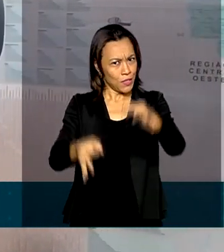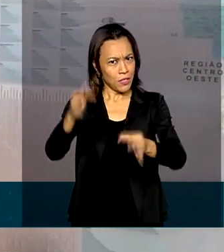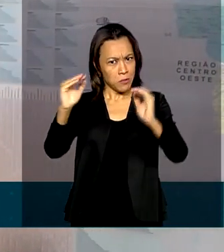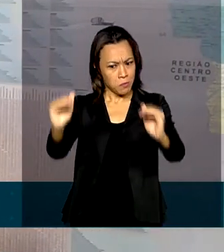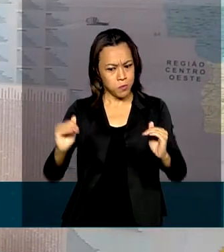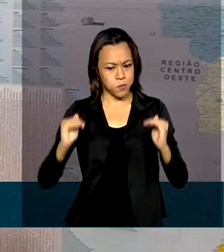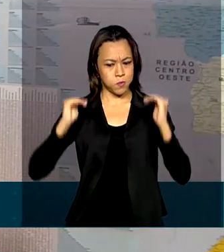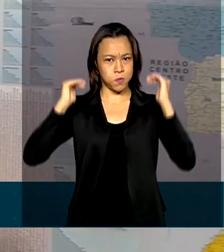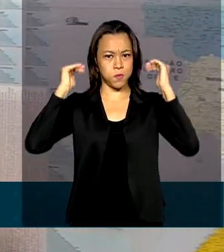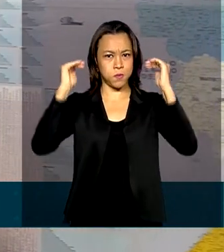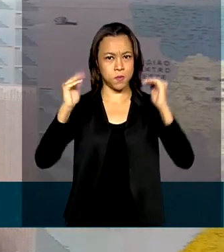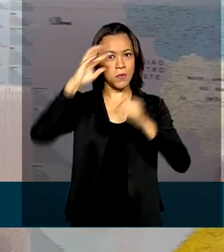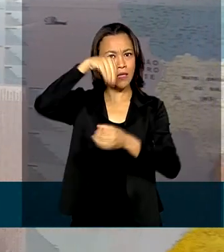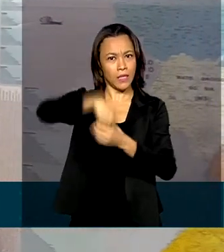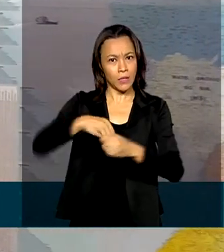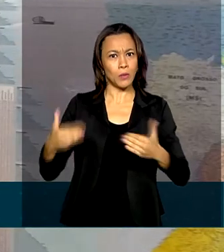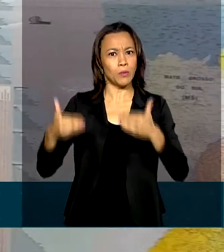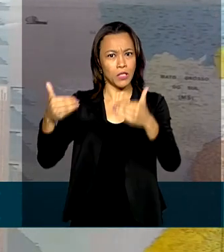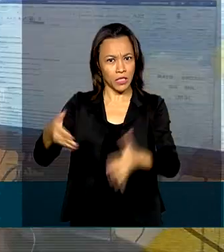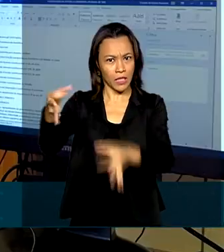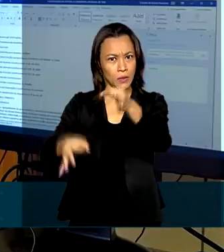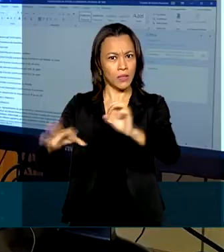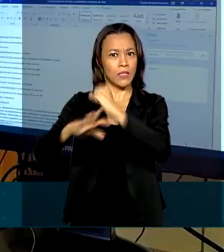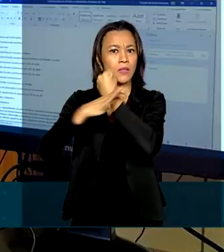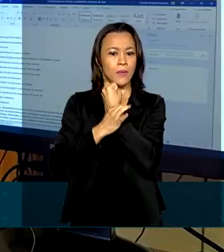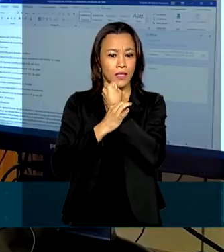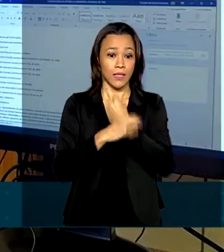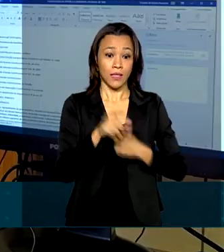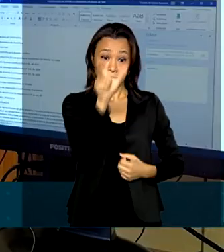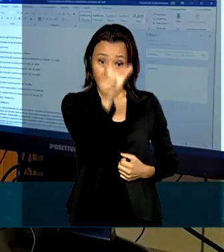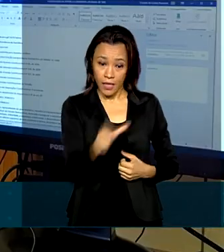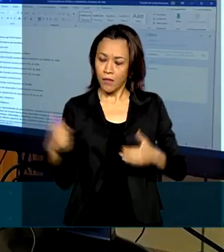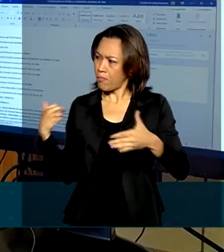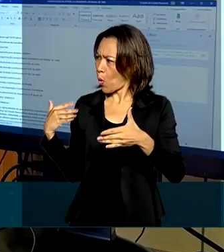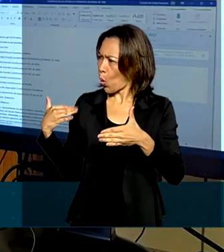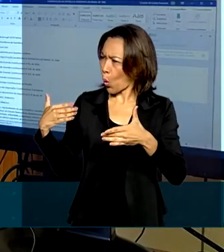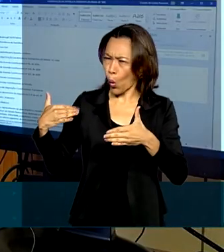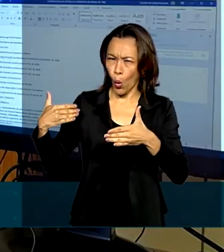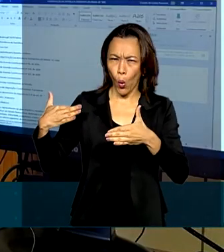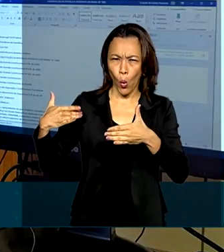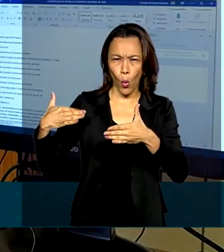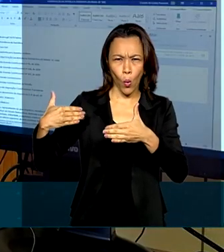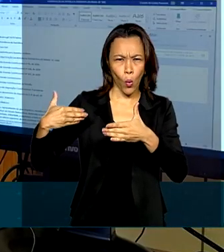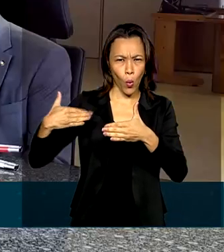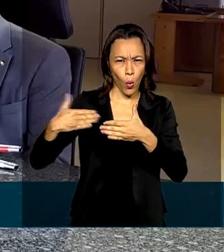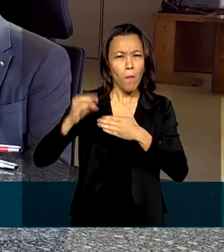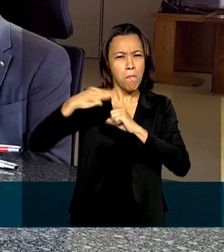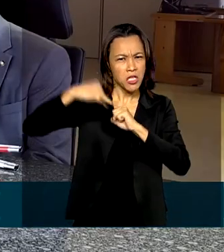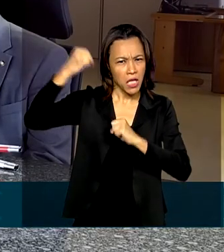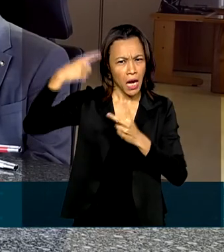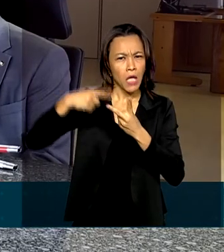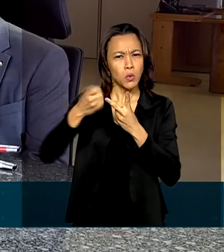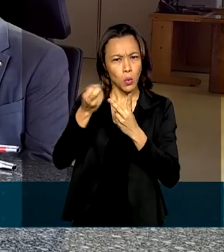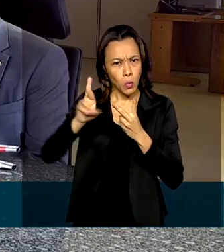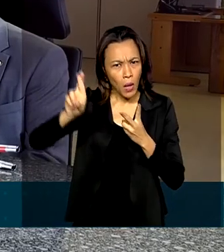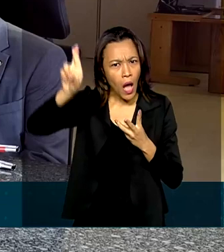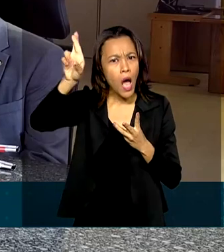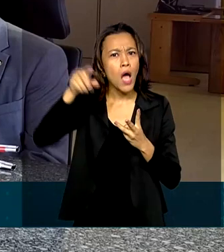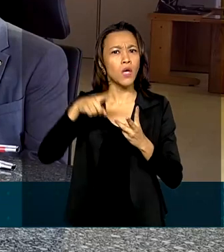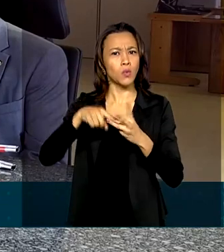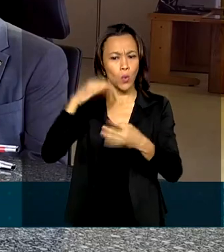do Ministério da Justiça e Segurança Pública. A carreira que o levou até lá tem mestrado, doutorado,